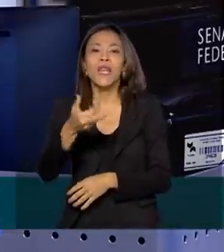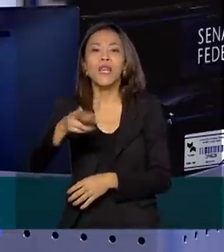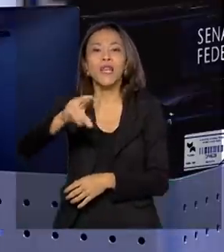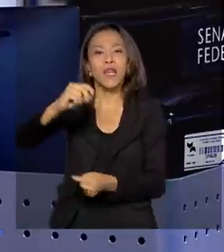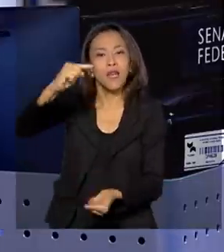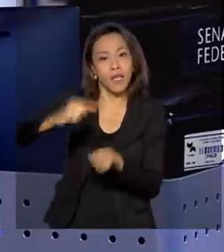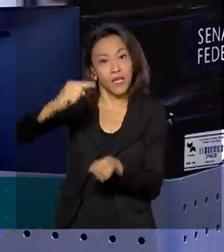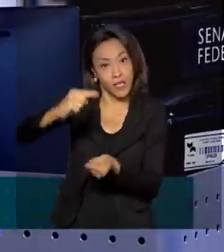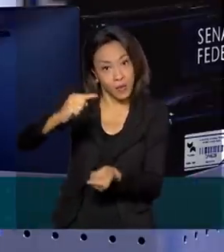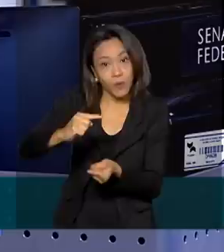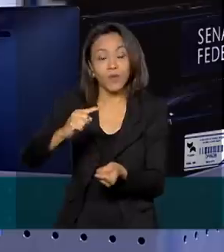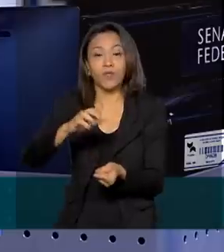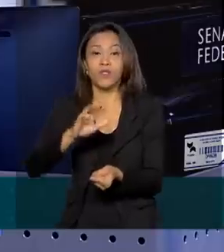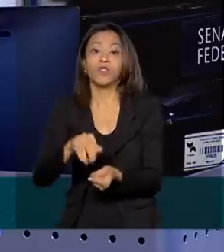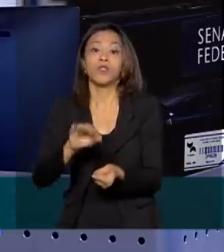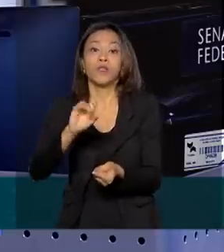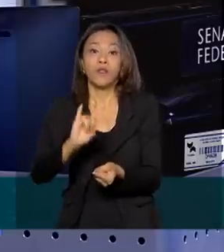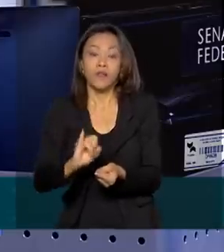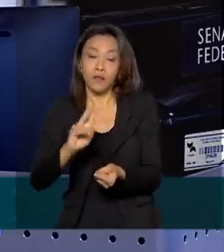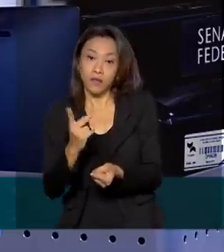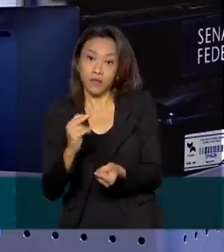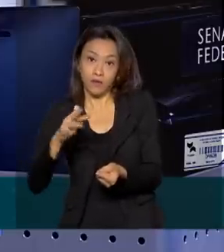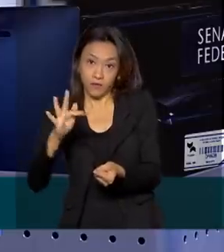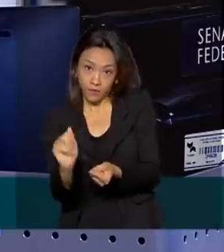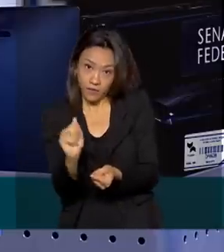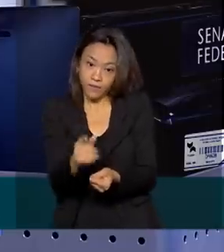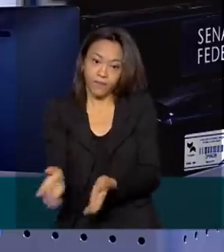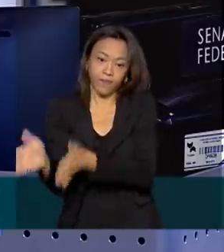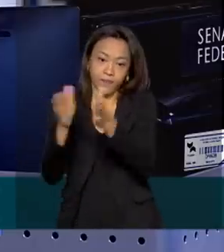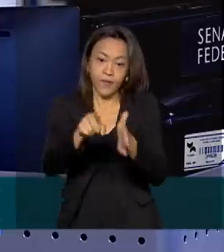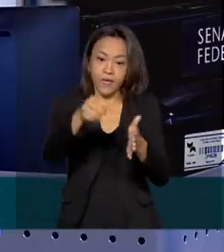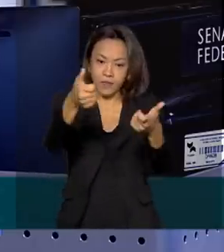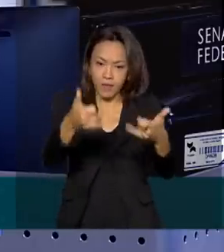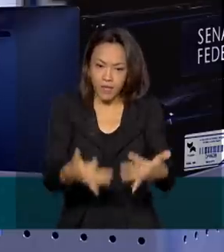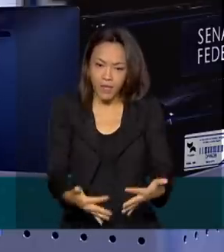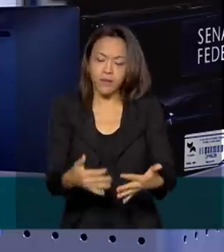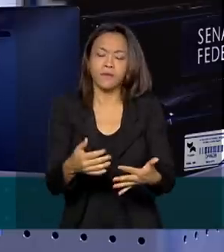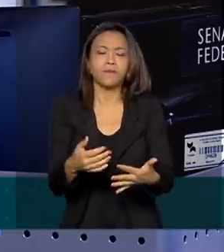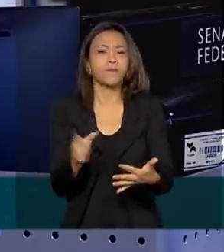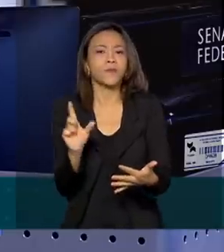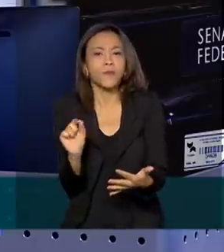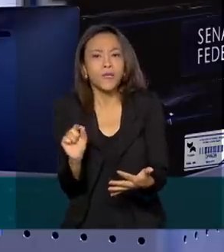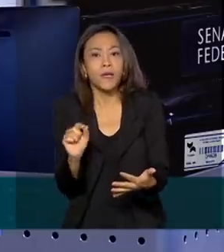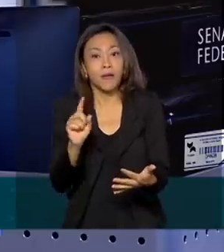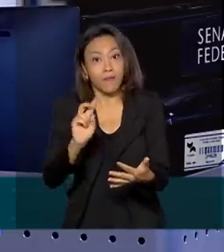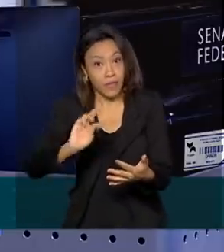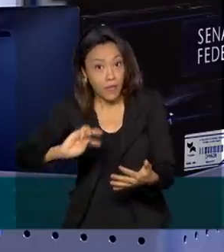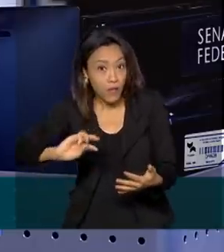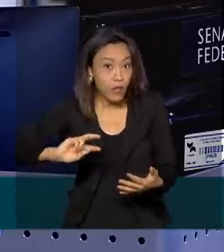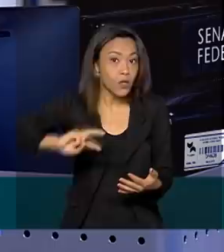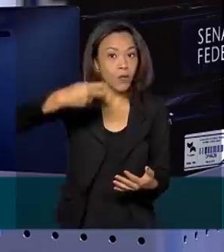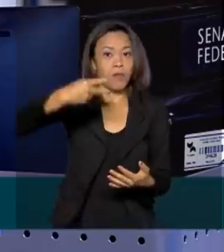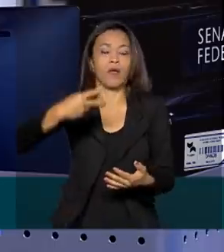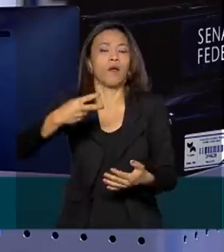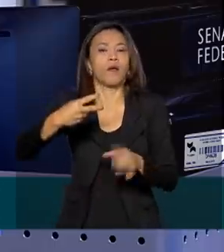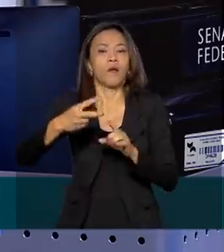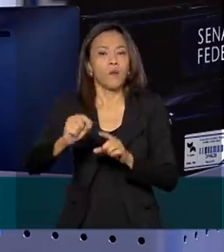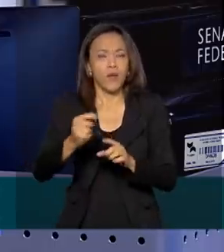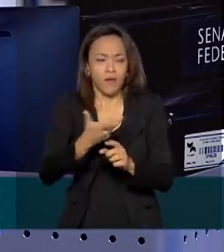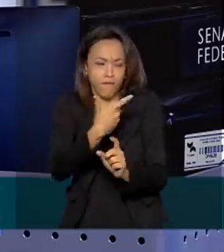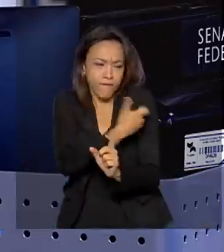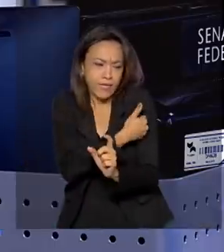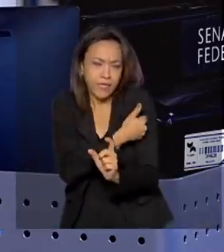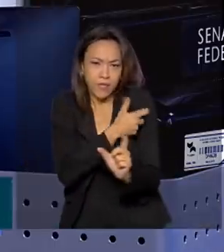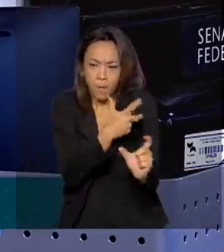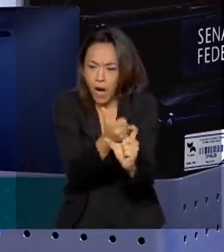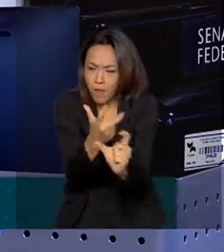cerca de 32 milhões de doses. Então isso já vai se acrescentar mais do que dobrar a capacidade de vacinação